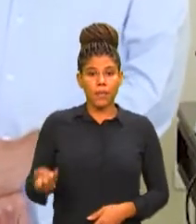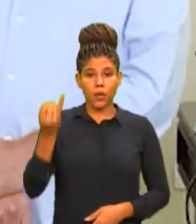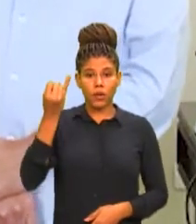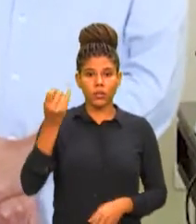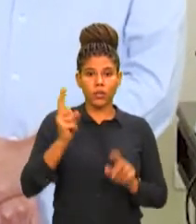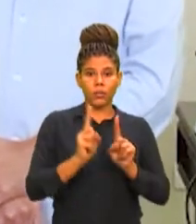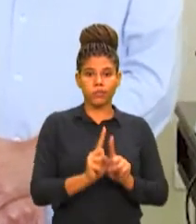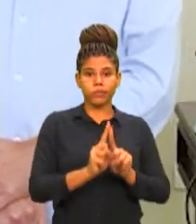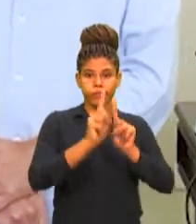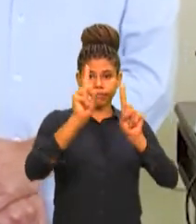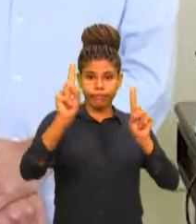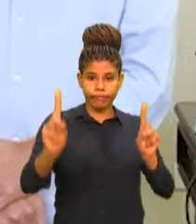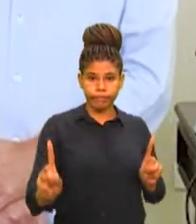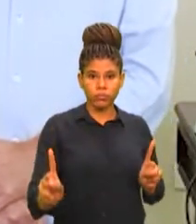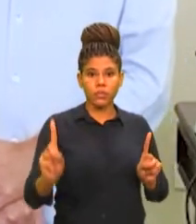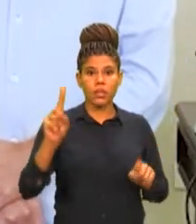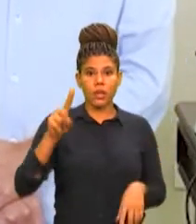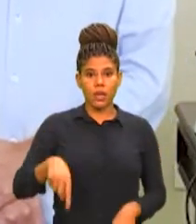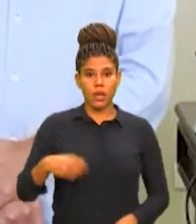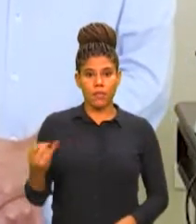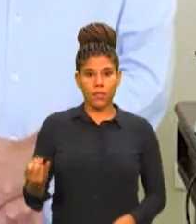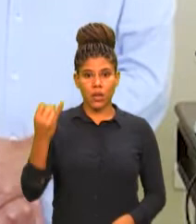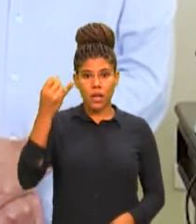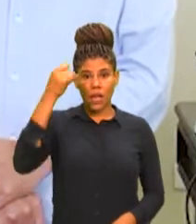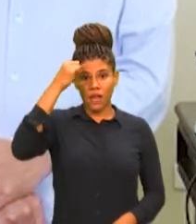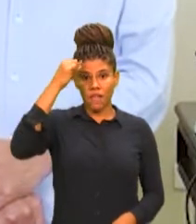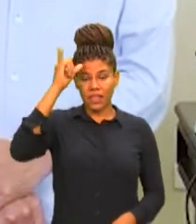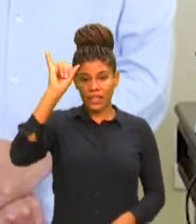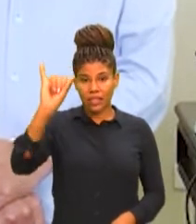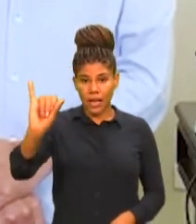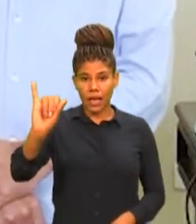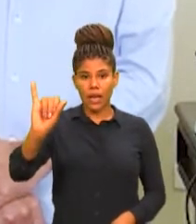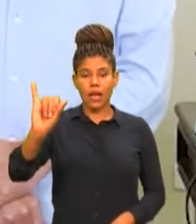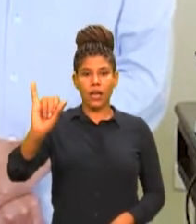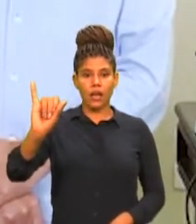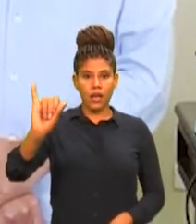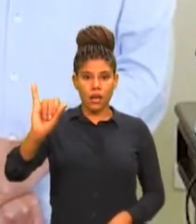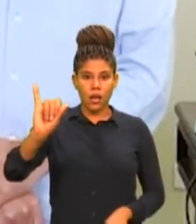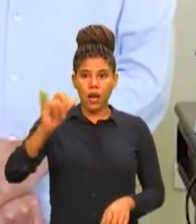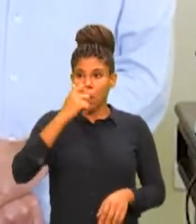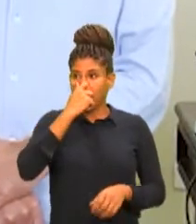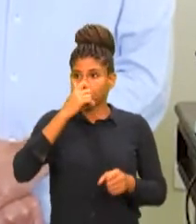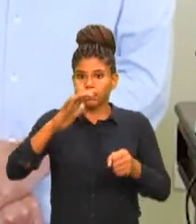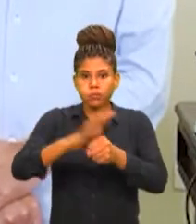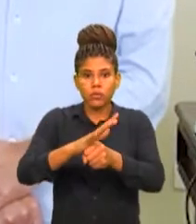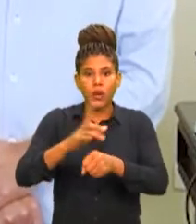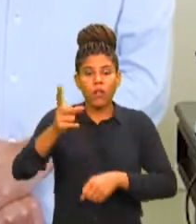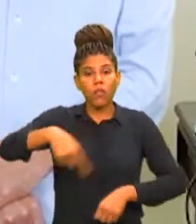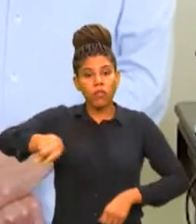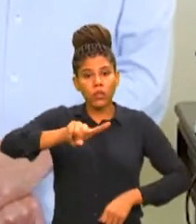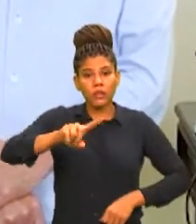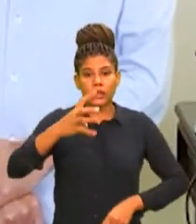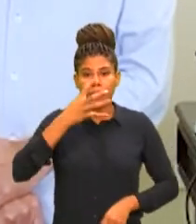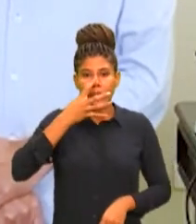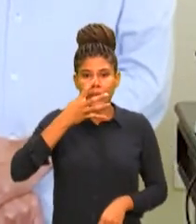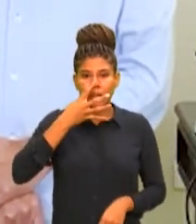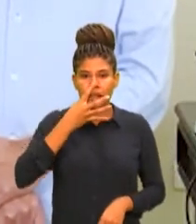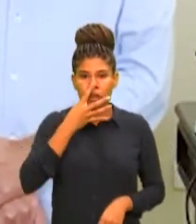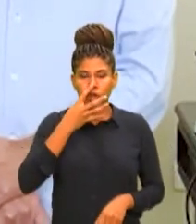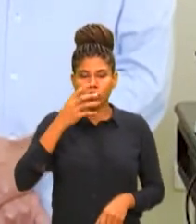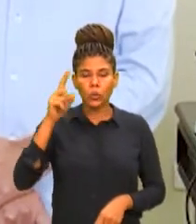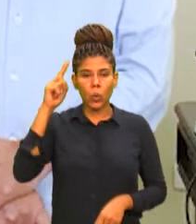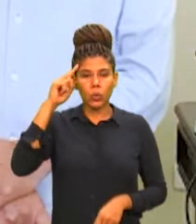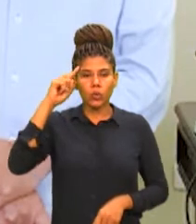social, é fundamental evitar a aglomeração. A pandemia não acabou, vocês estão acompanhando os dados todo dia pela televisão, pela